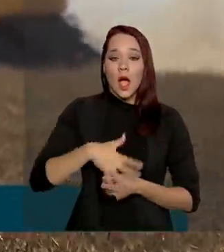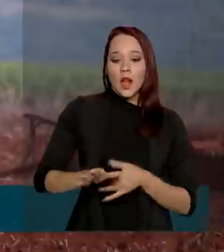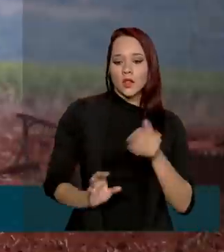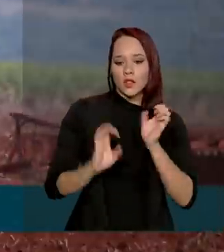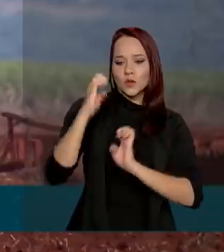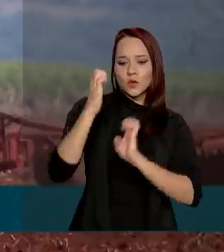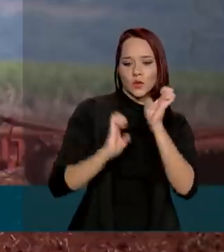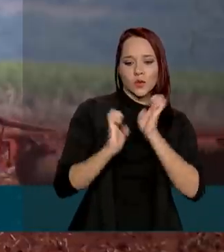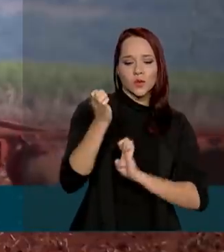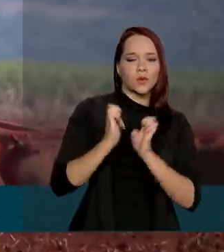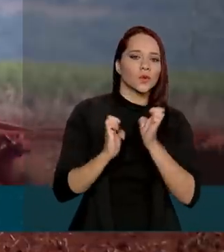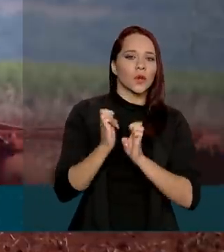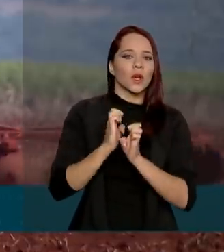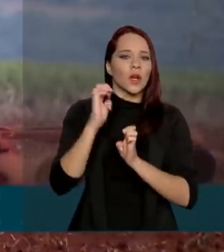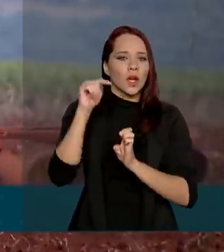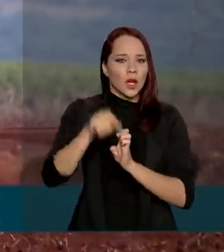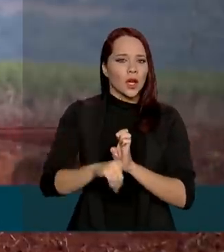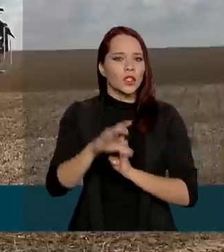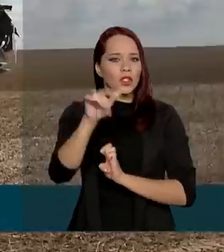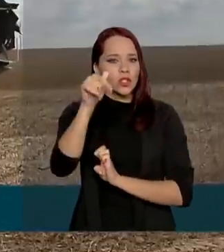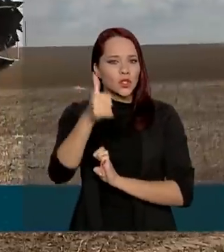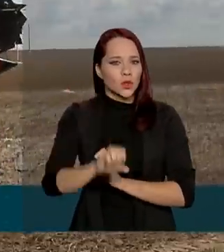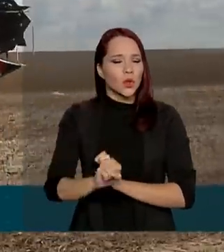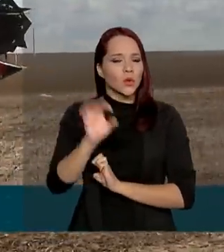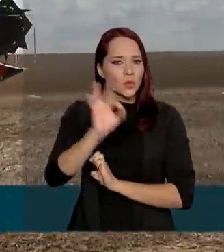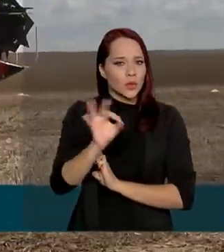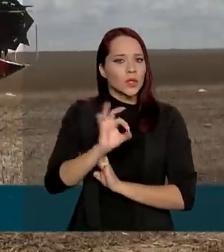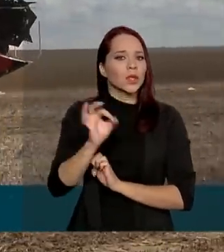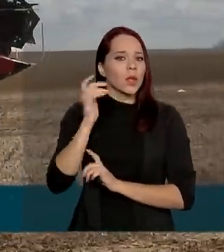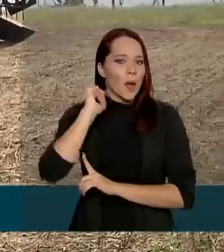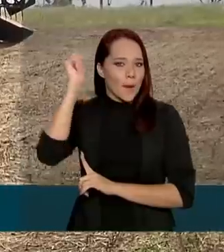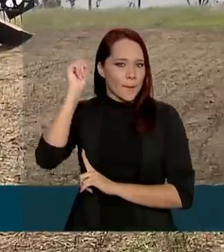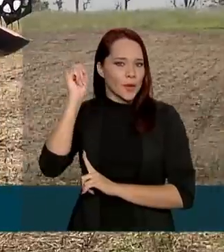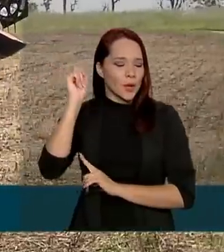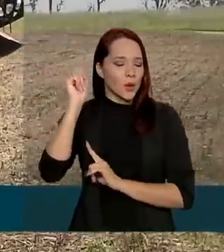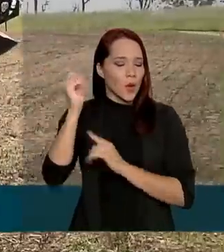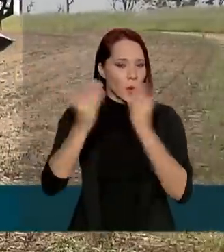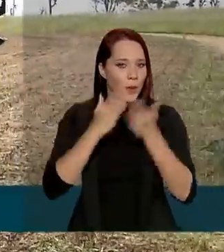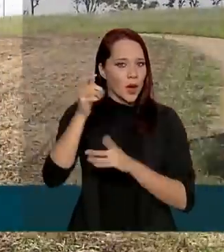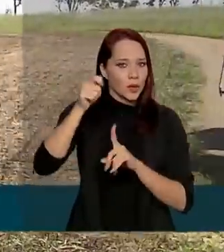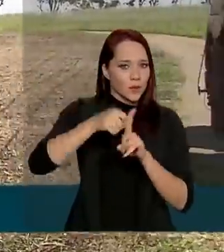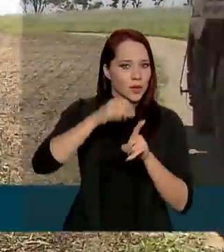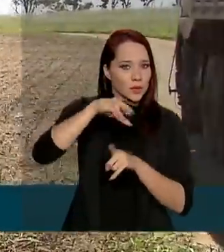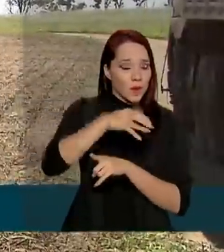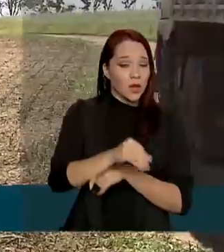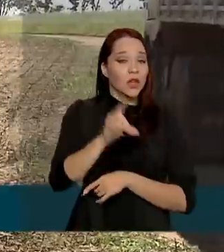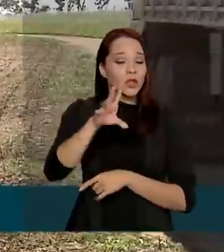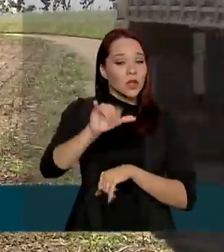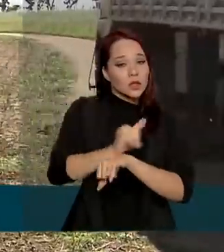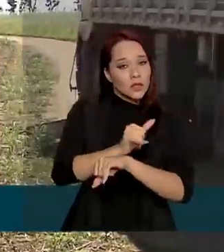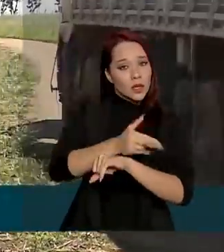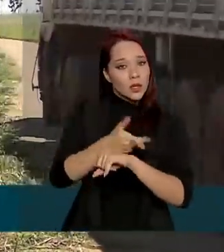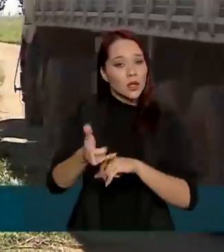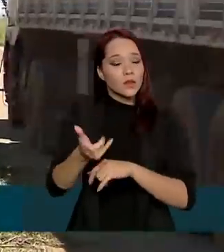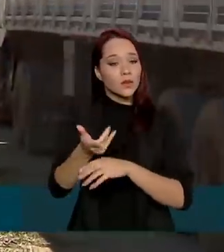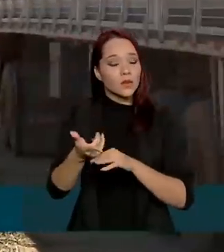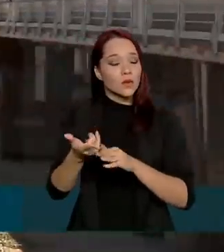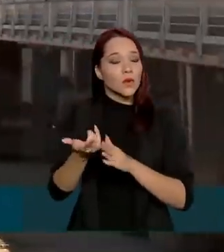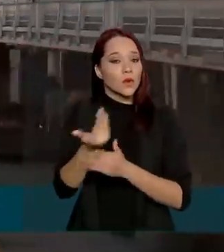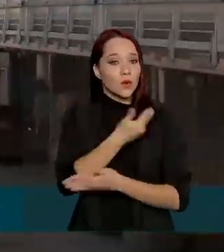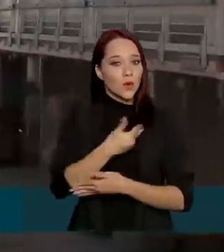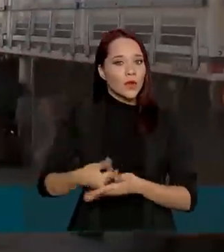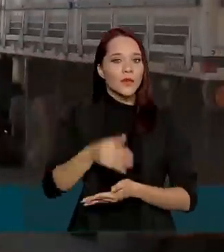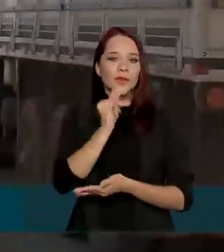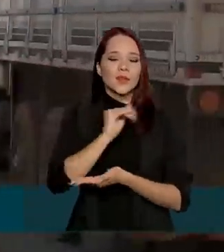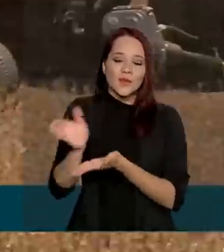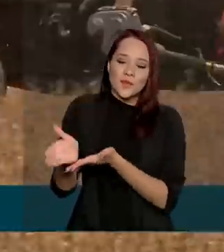o faturamento caiu 18% em abril comparado a março. Mais medidas adotadas pelo governo, como o adiamento do recolhimento do